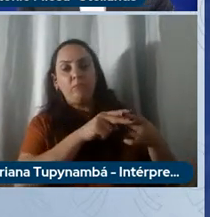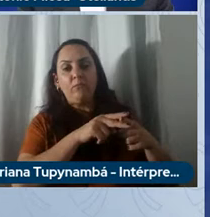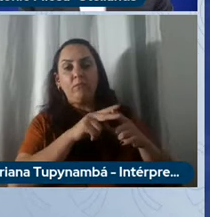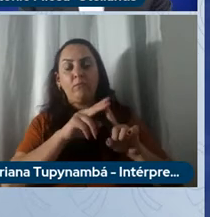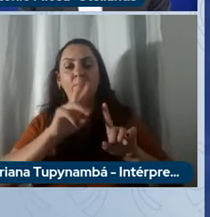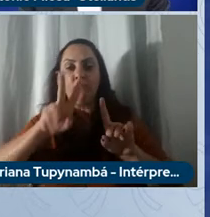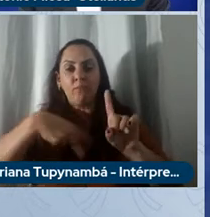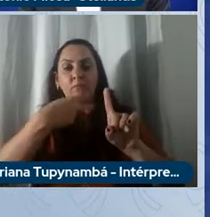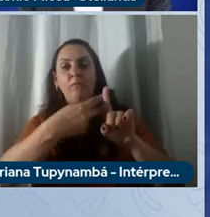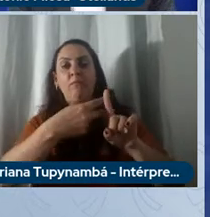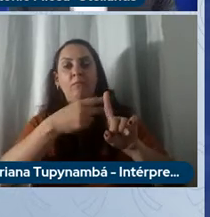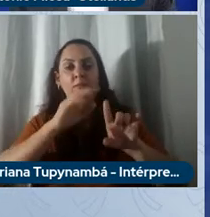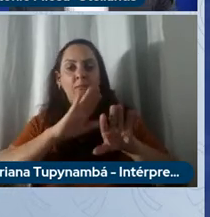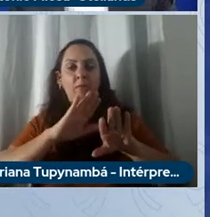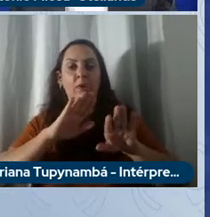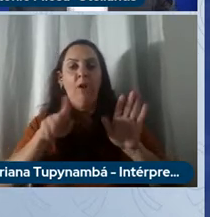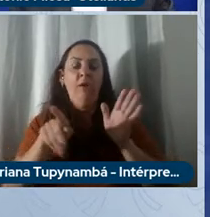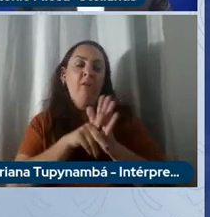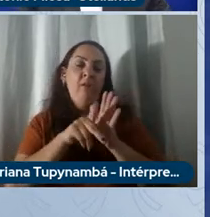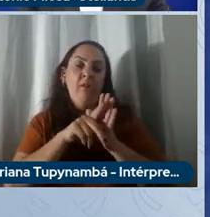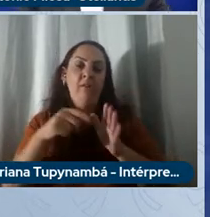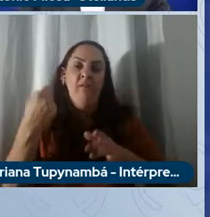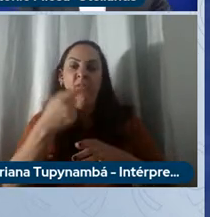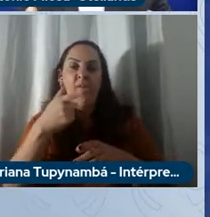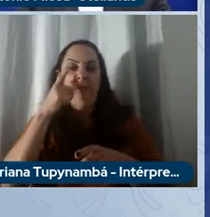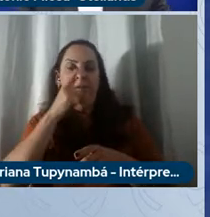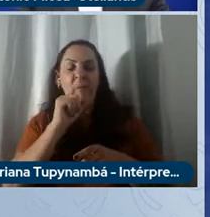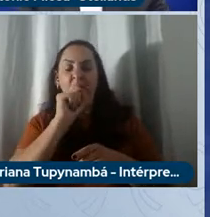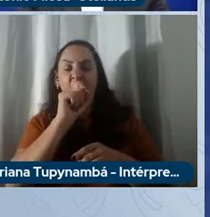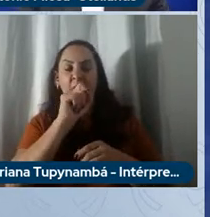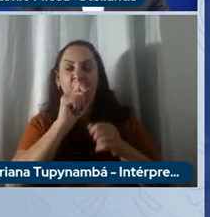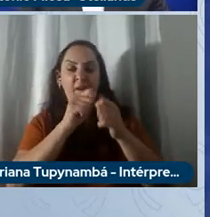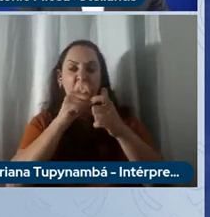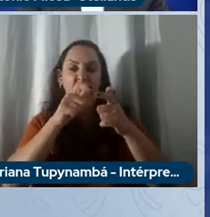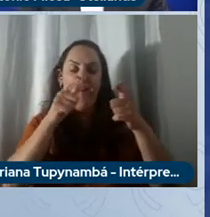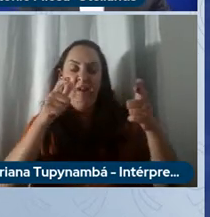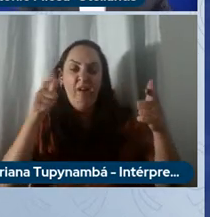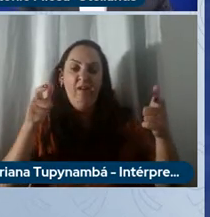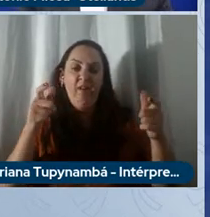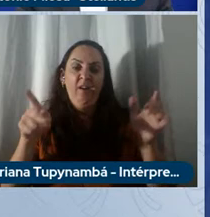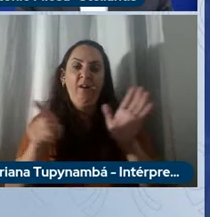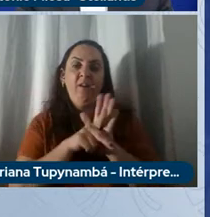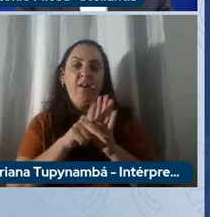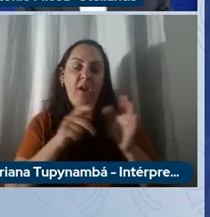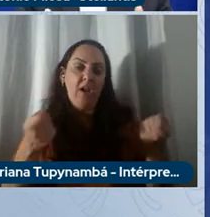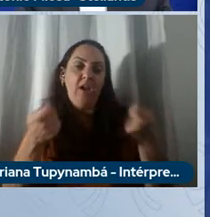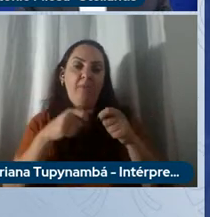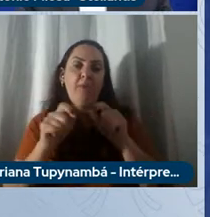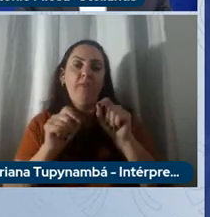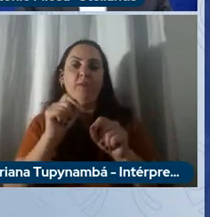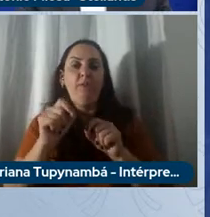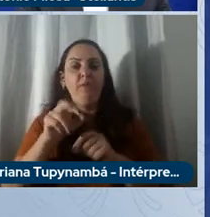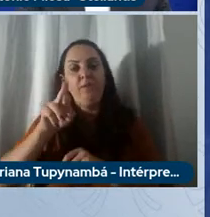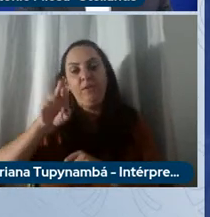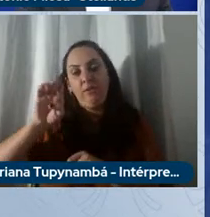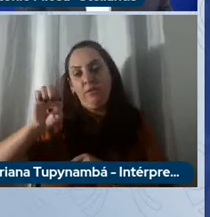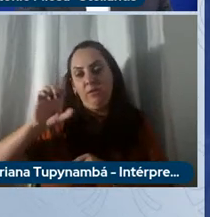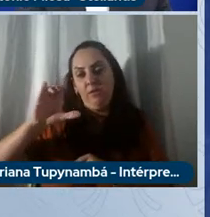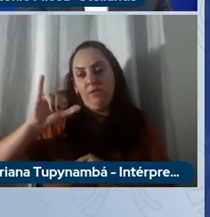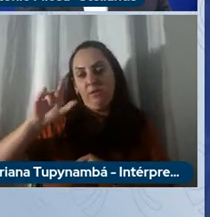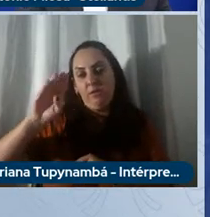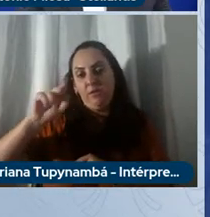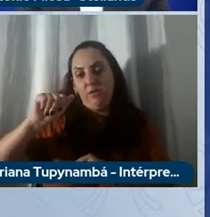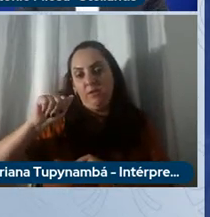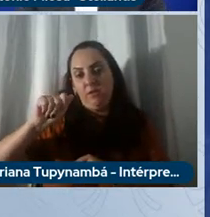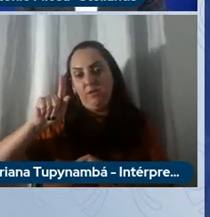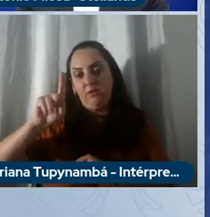e queremos amplificar a nossa capacidade de reciclar materiais com tudo isso gerar receitas em 2030